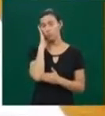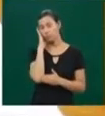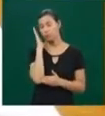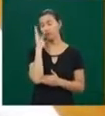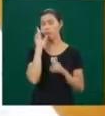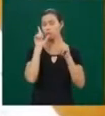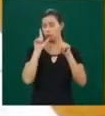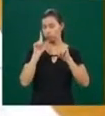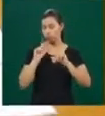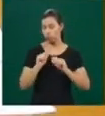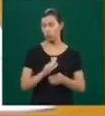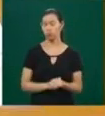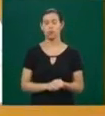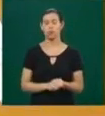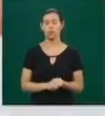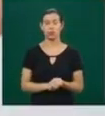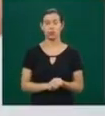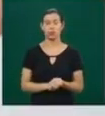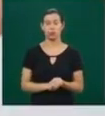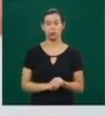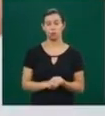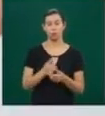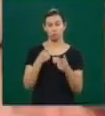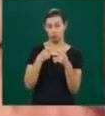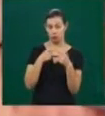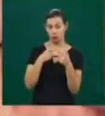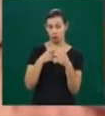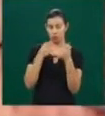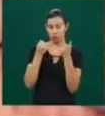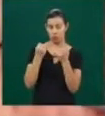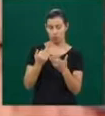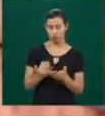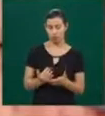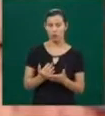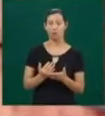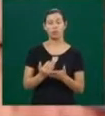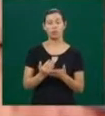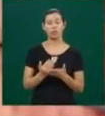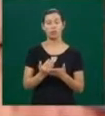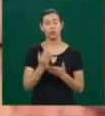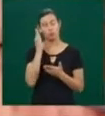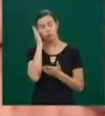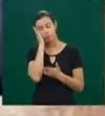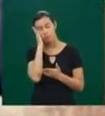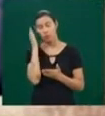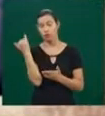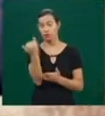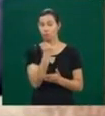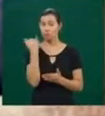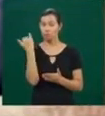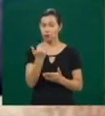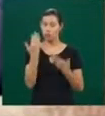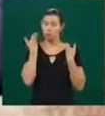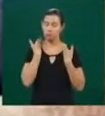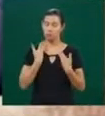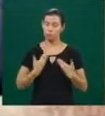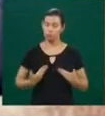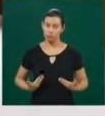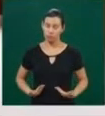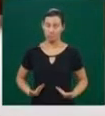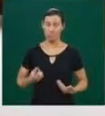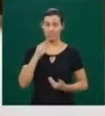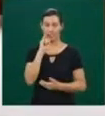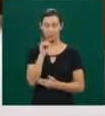é uma necessidade fisiológica do ser humano. Dormir pouco pode causar consequências para a saúde das crianças